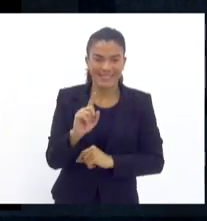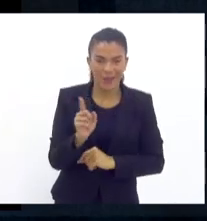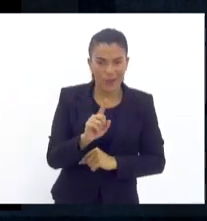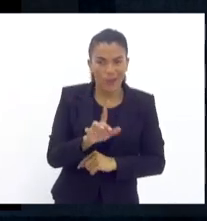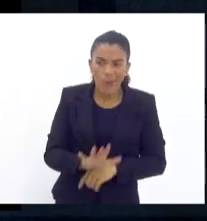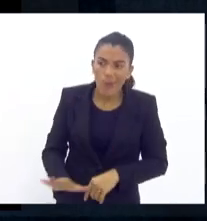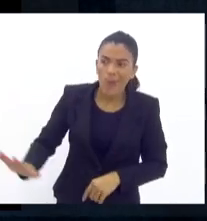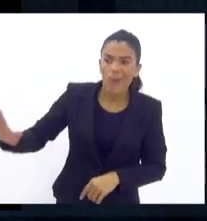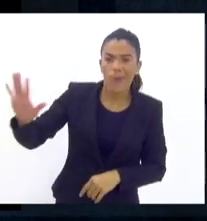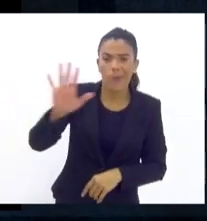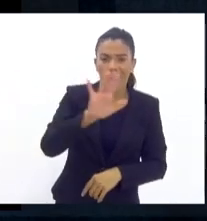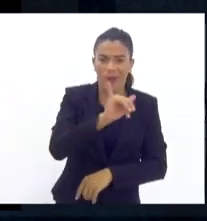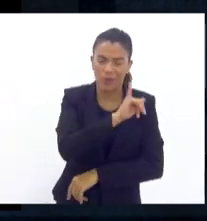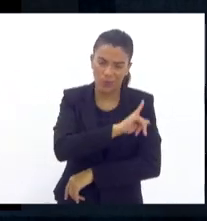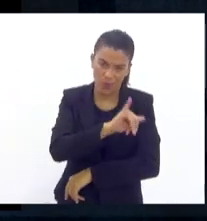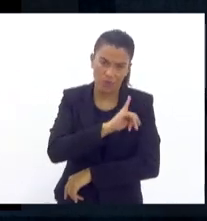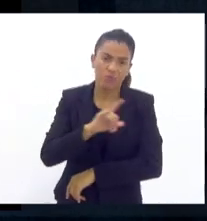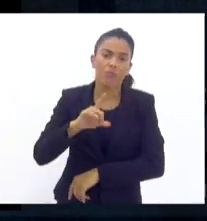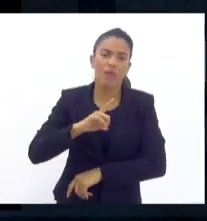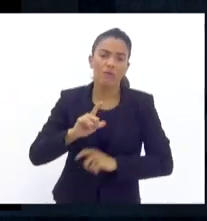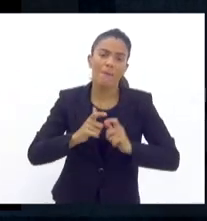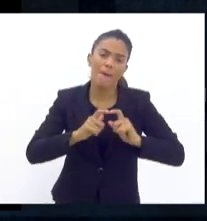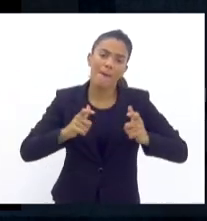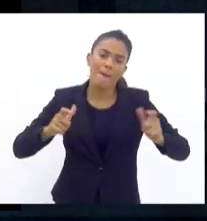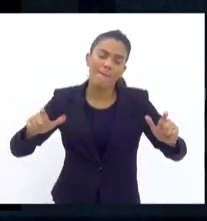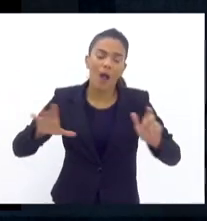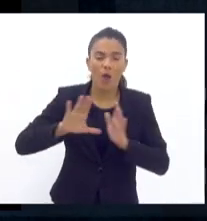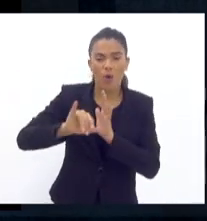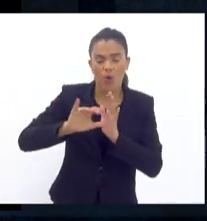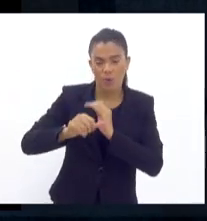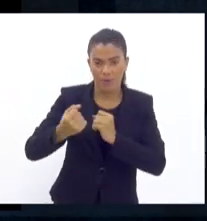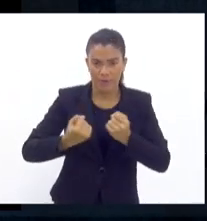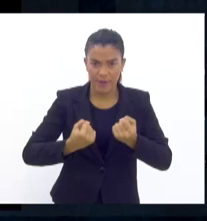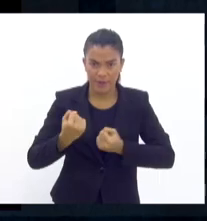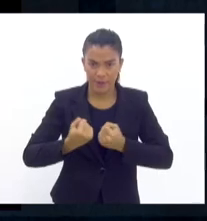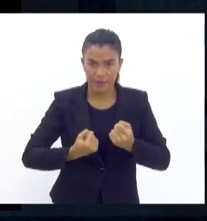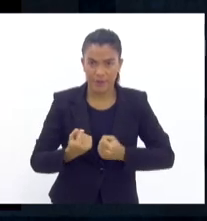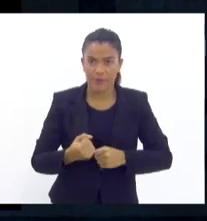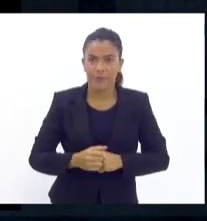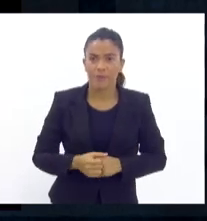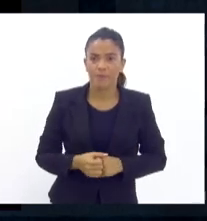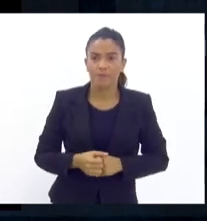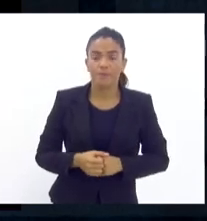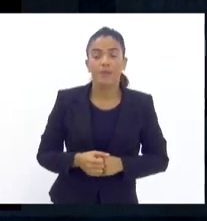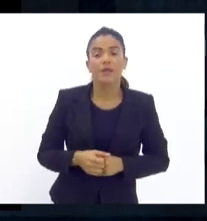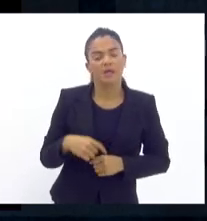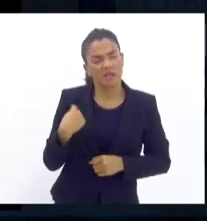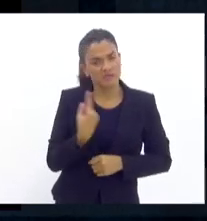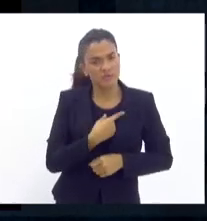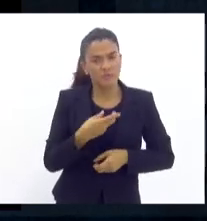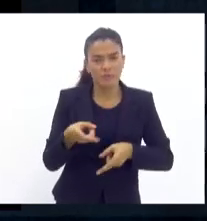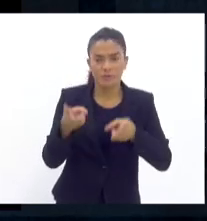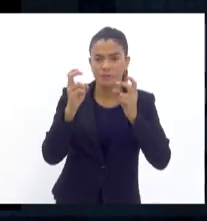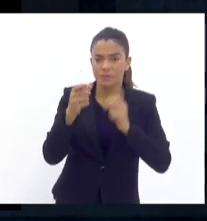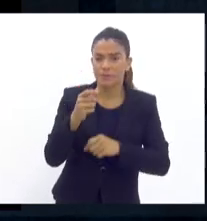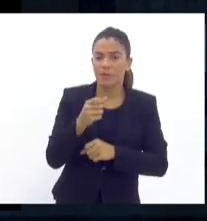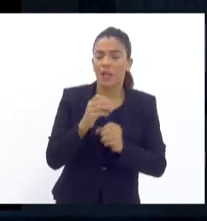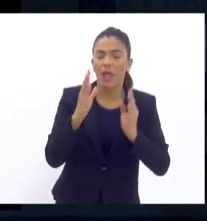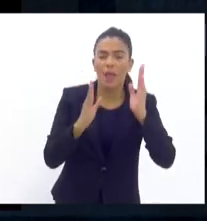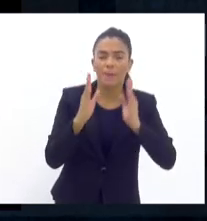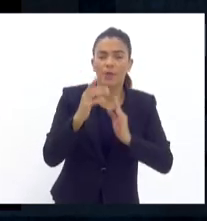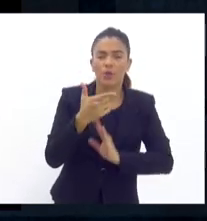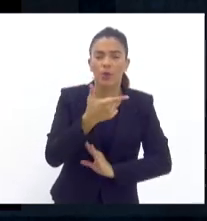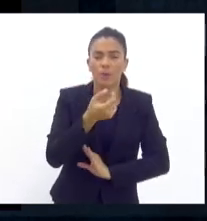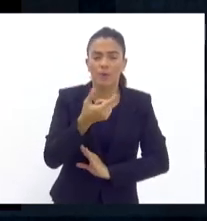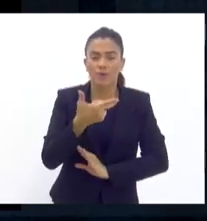Janeiro teve um aumento muito acentuado do roubo de veículo. E nós podemos perceber que em abril de 2022, a